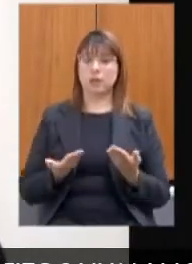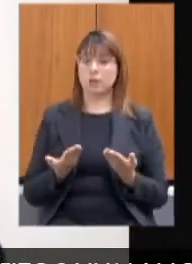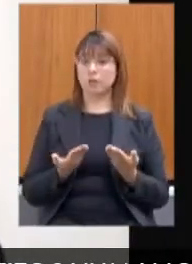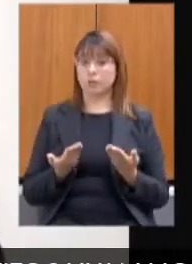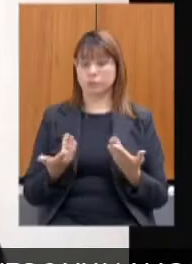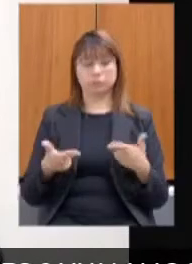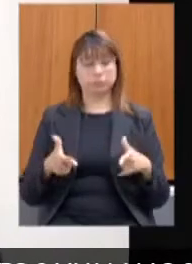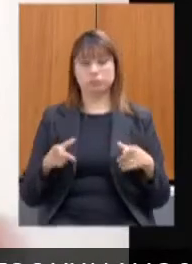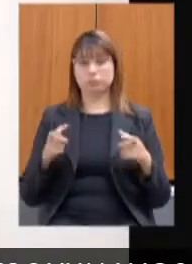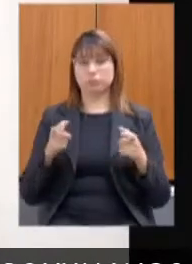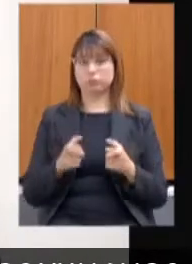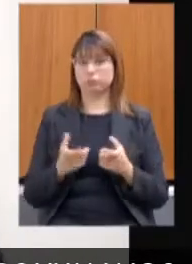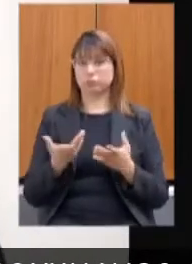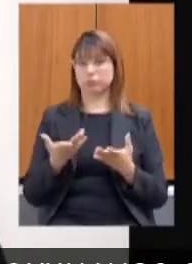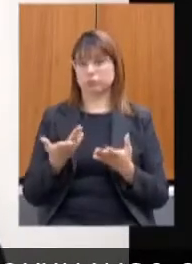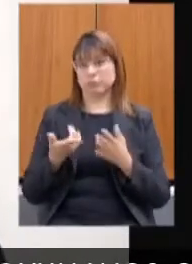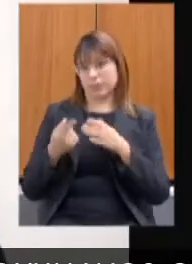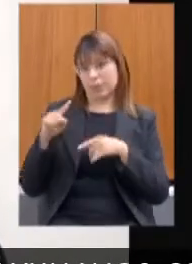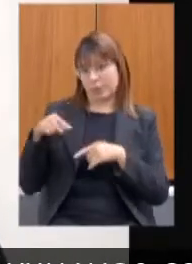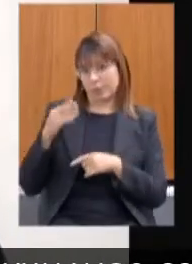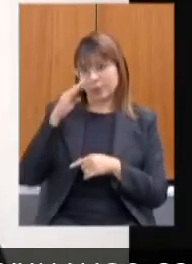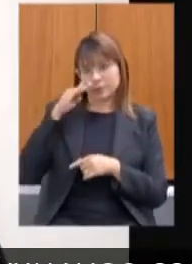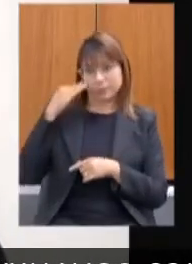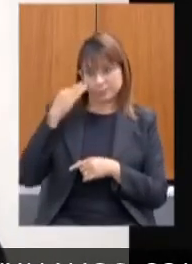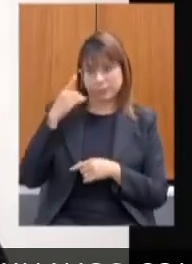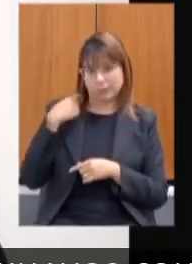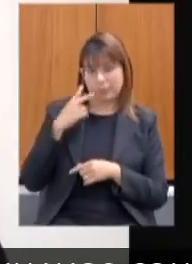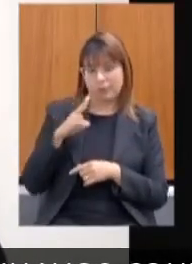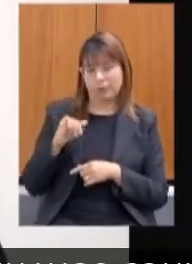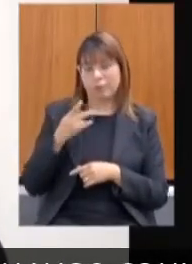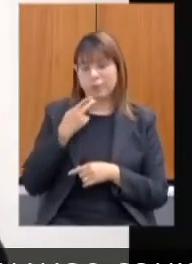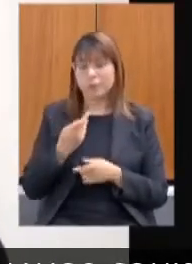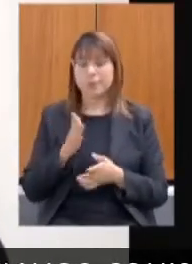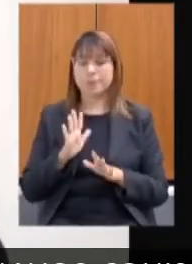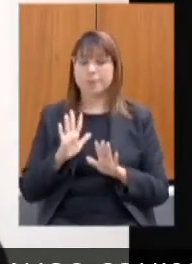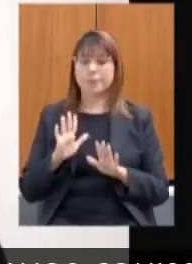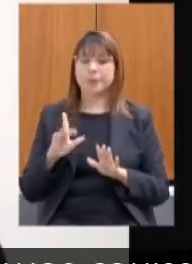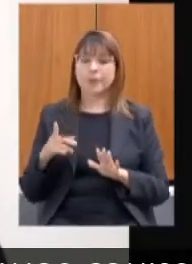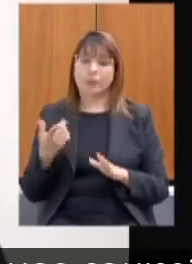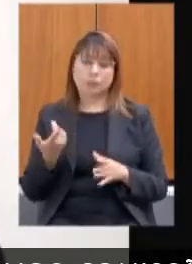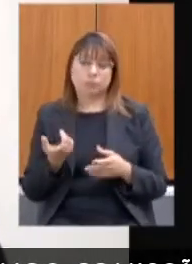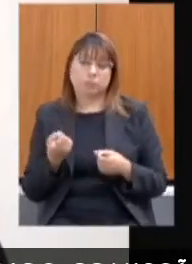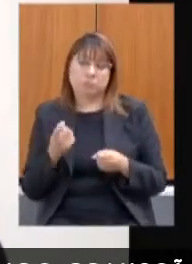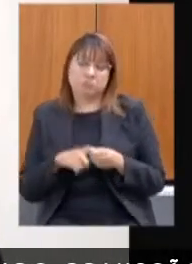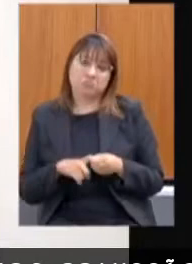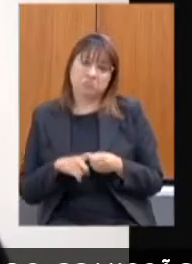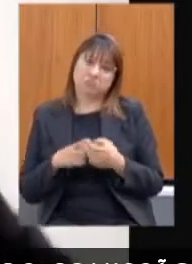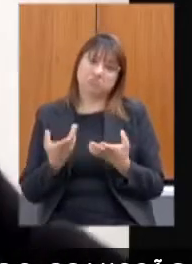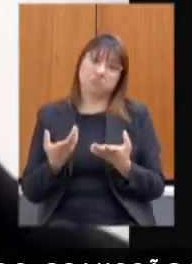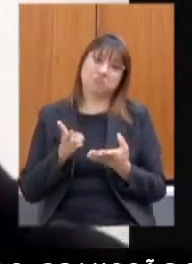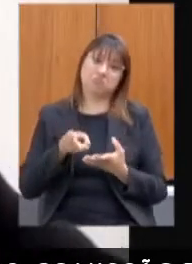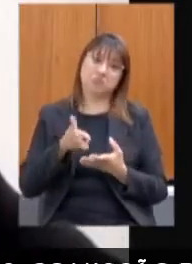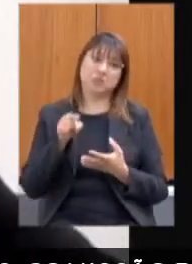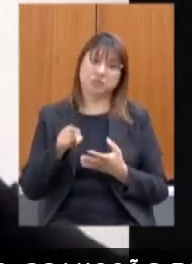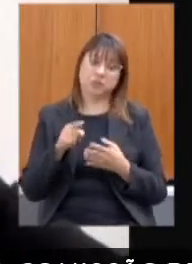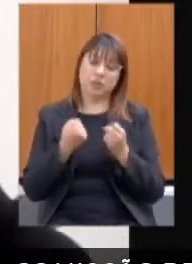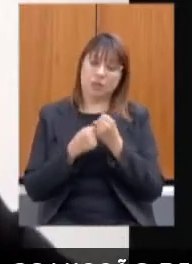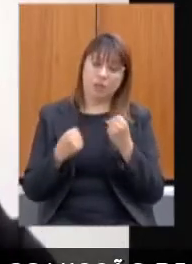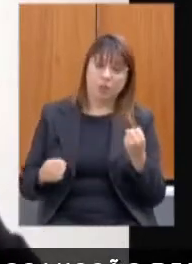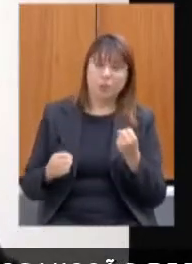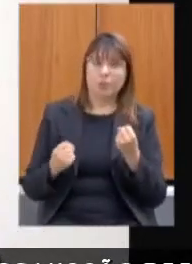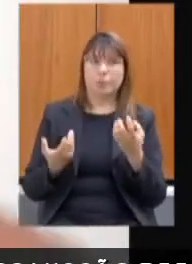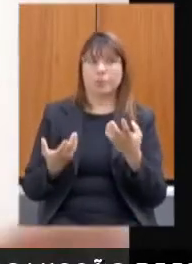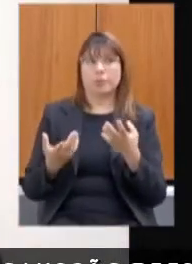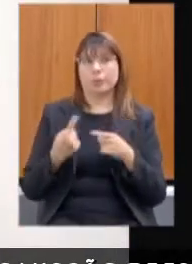cenário, depois a deputada Beatriz vai me prosseguir, de retorno ou não com essa expansão da Covid